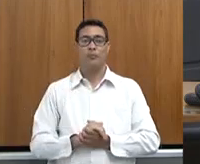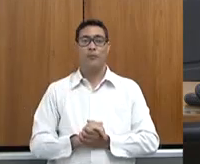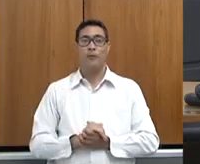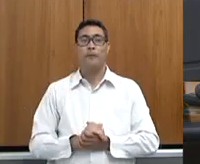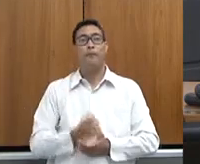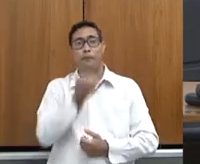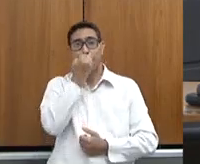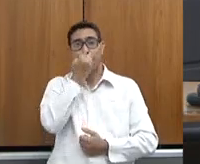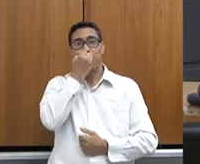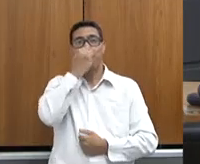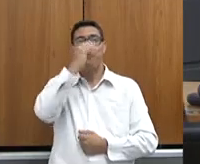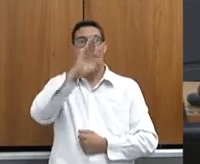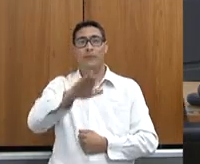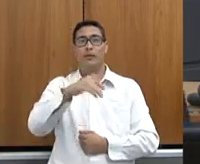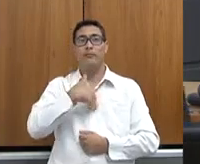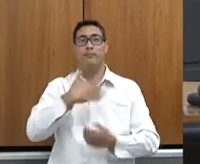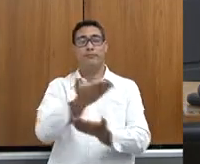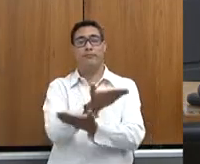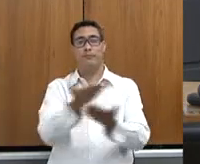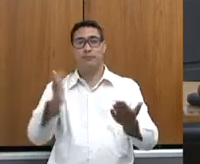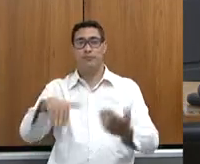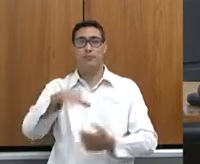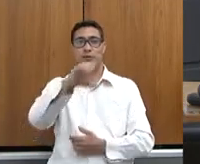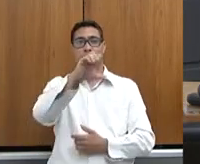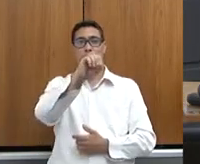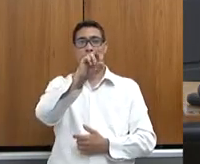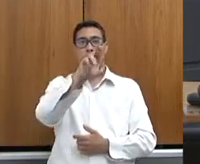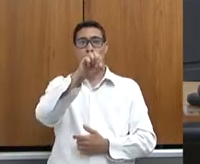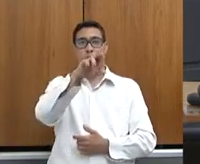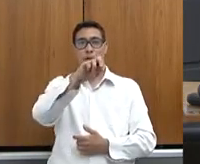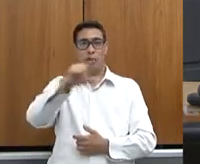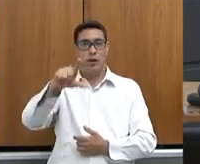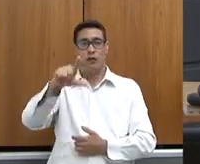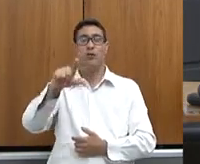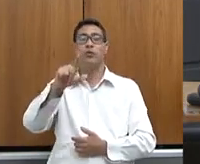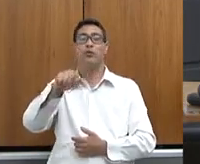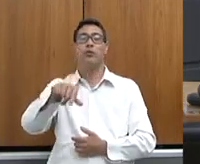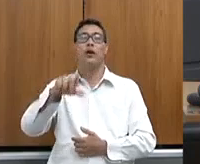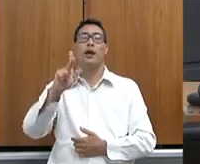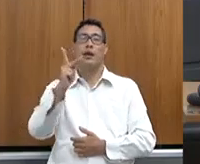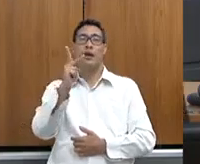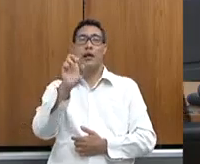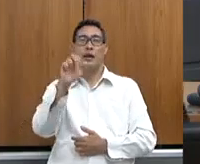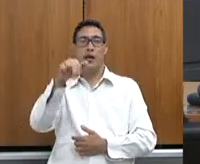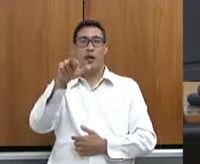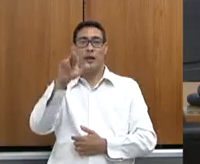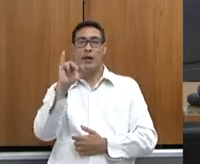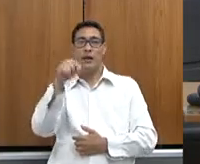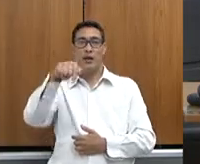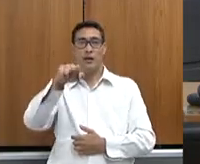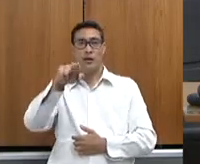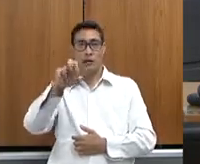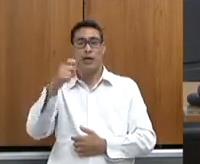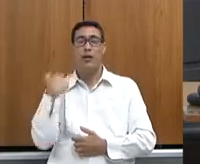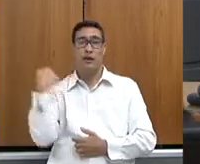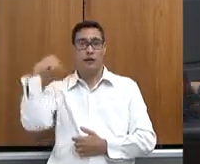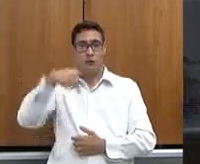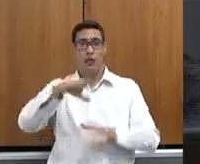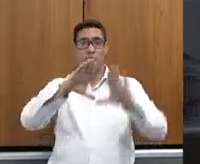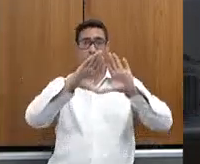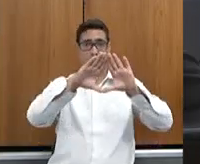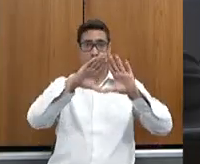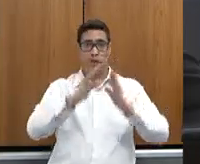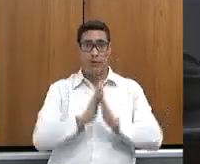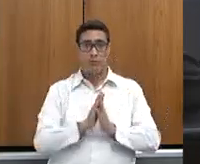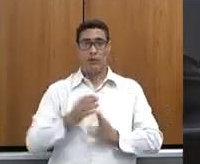Boa tarde a todos. Coronel Henrique, um prazer estar aqui na Assembleia, a Casa do Povo de Minas, podendo participar mais uma